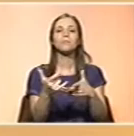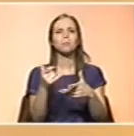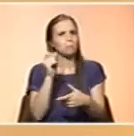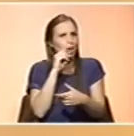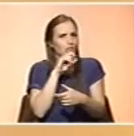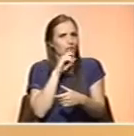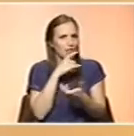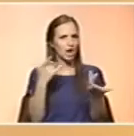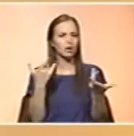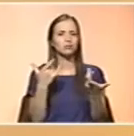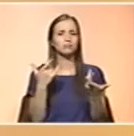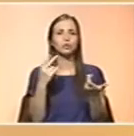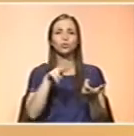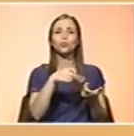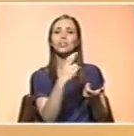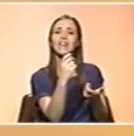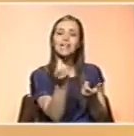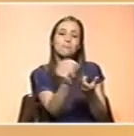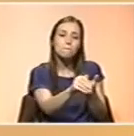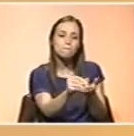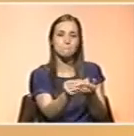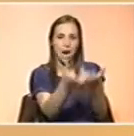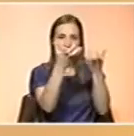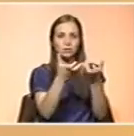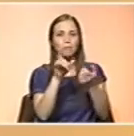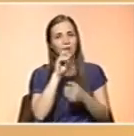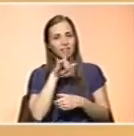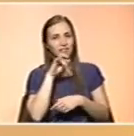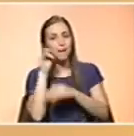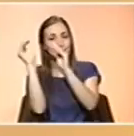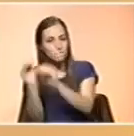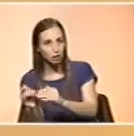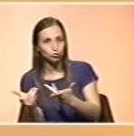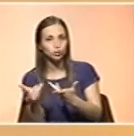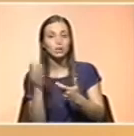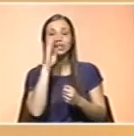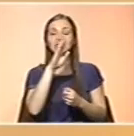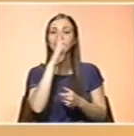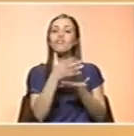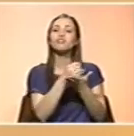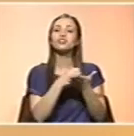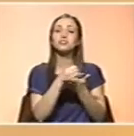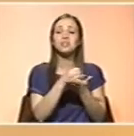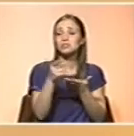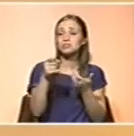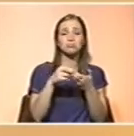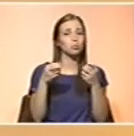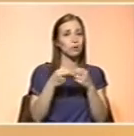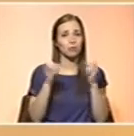quantidade de um determinado nutriente, também é possível diminui-lo. no caso dos alimentos vegetais, esse problema não se coloca,